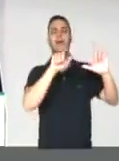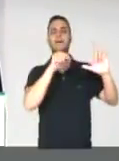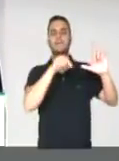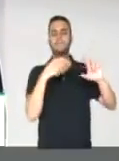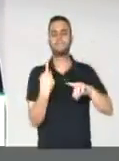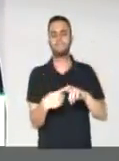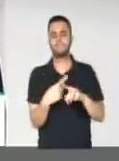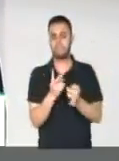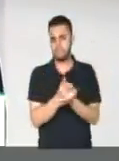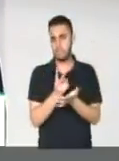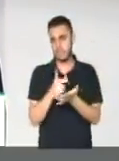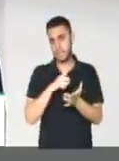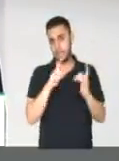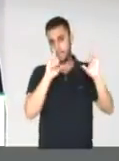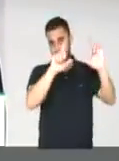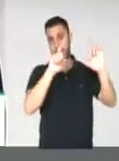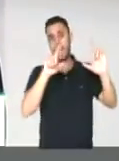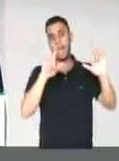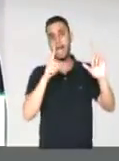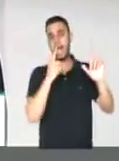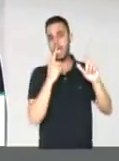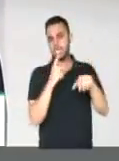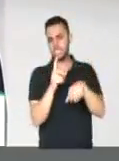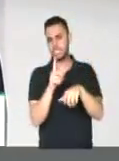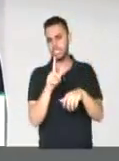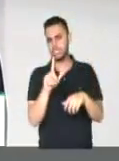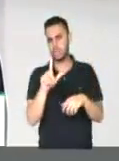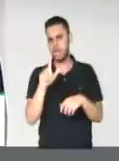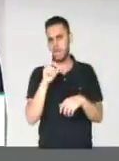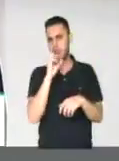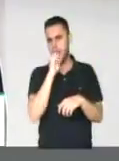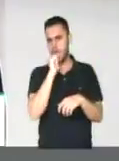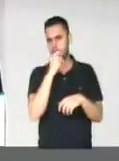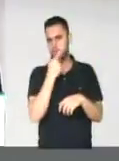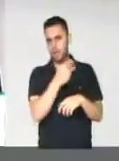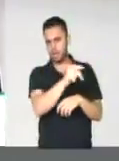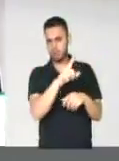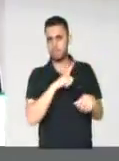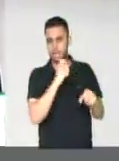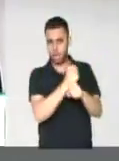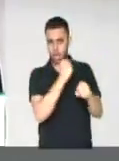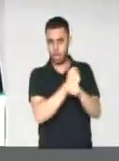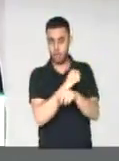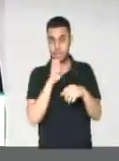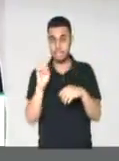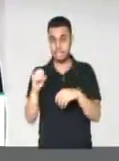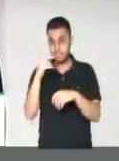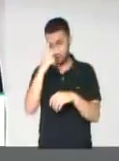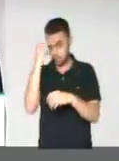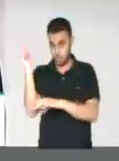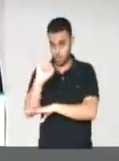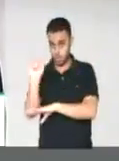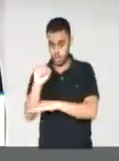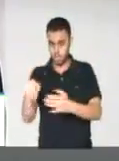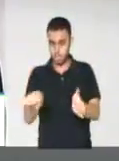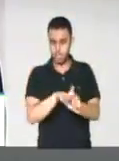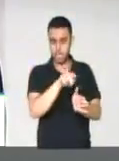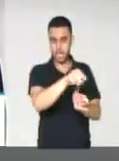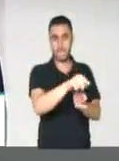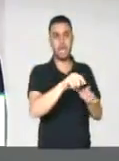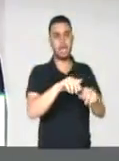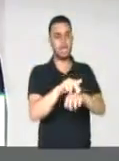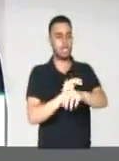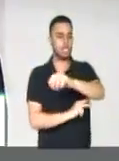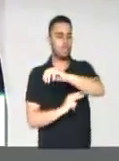Embora haja placas laranjas indicando que o trecho está em obras, quando o motorista chega na travessia, não vê